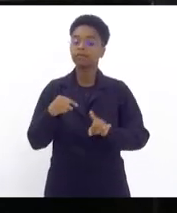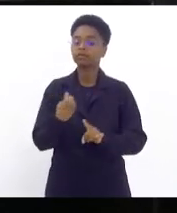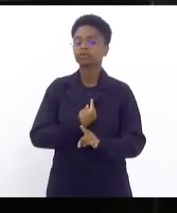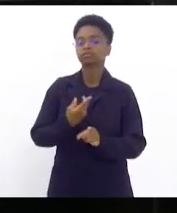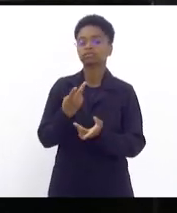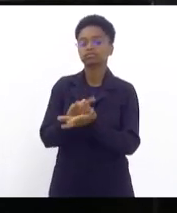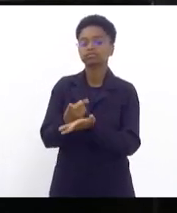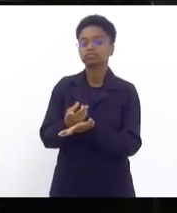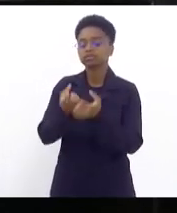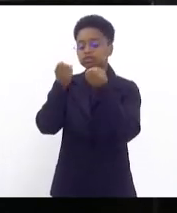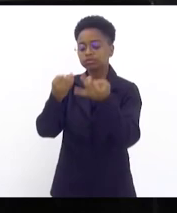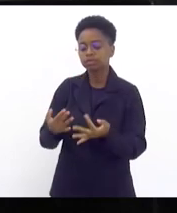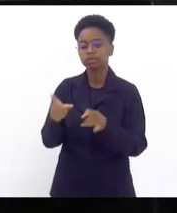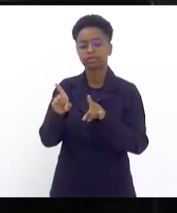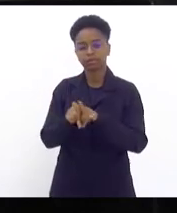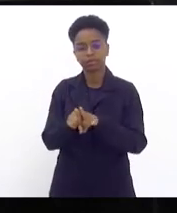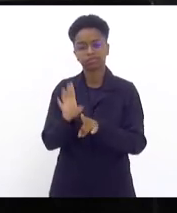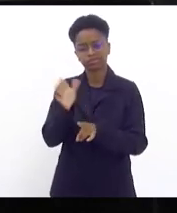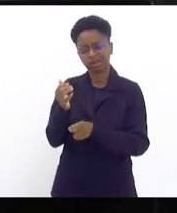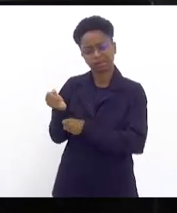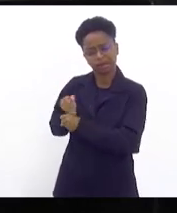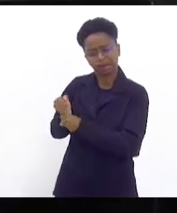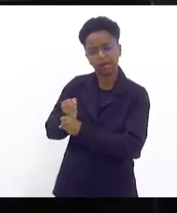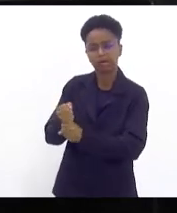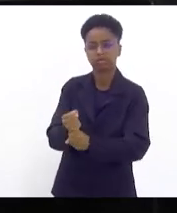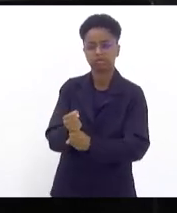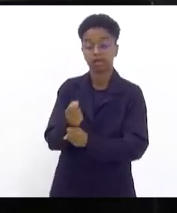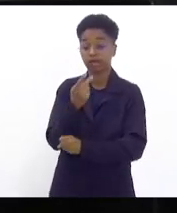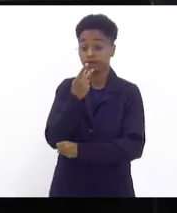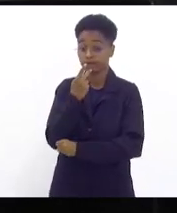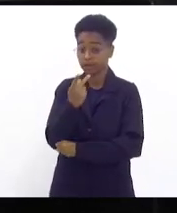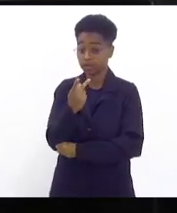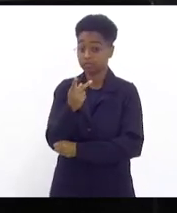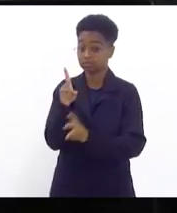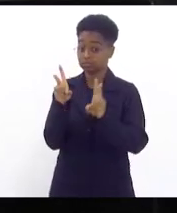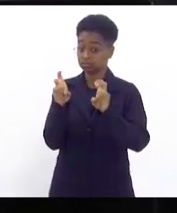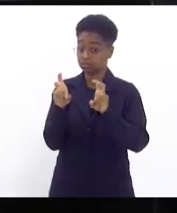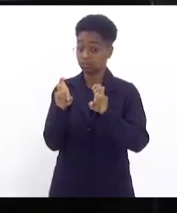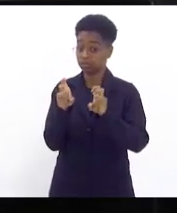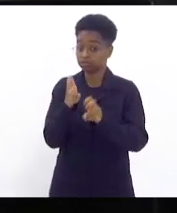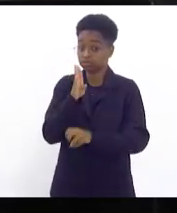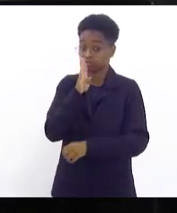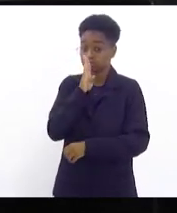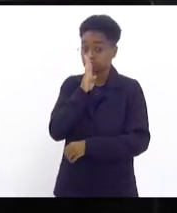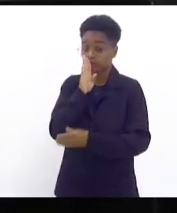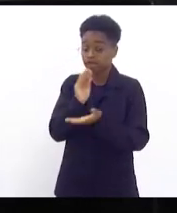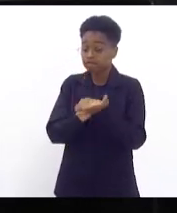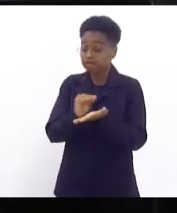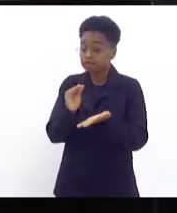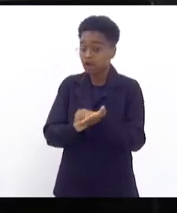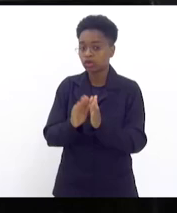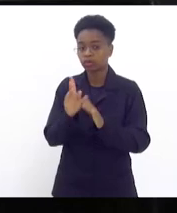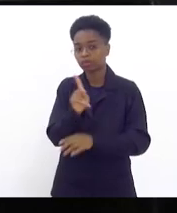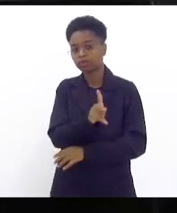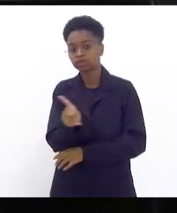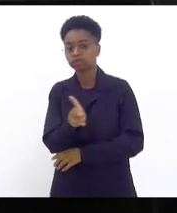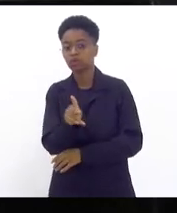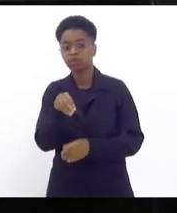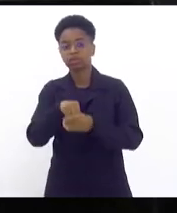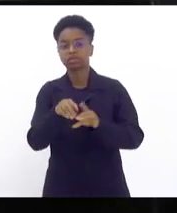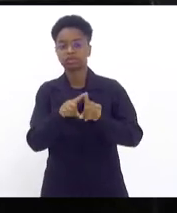aqui já há muito tempo da ausência e da carência de professores em sala de aula.